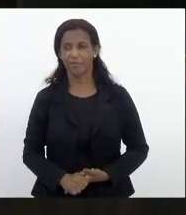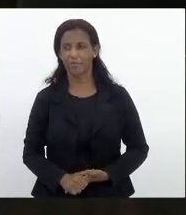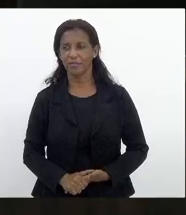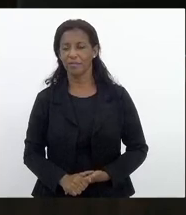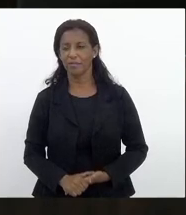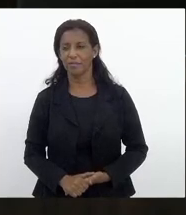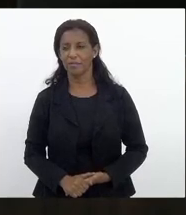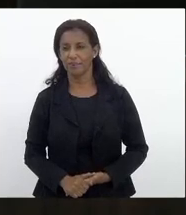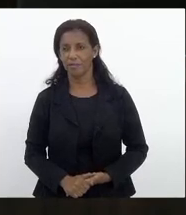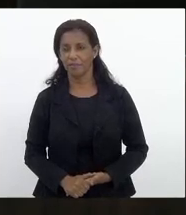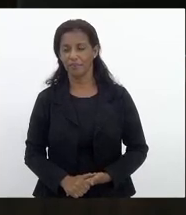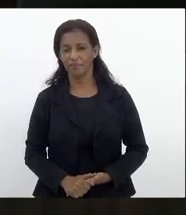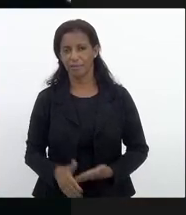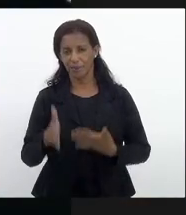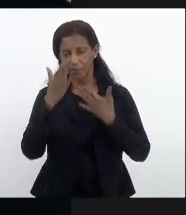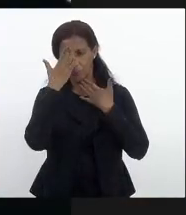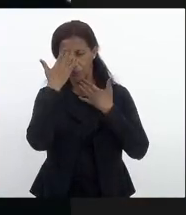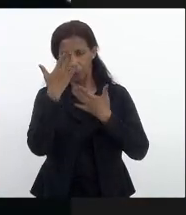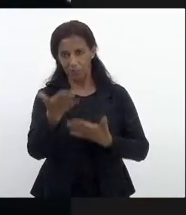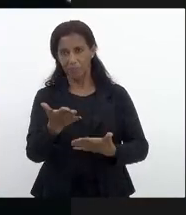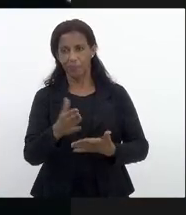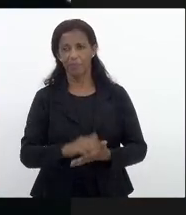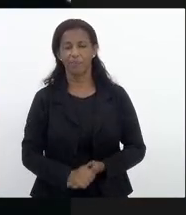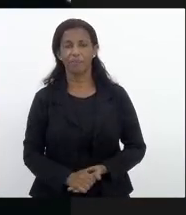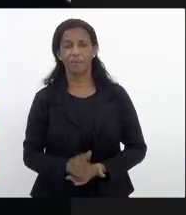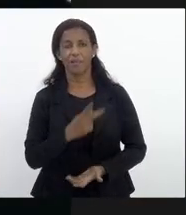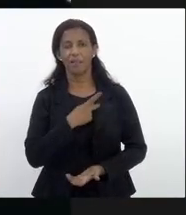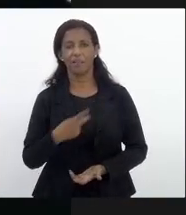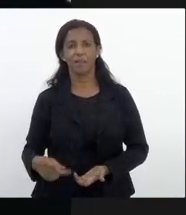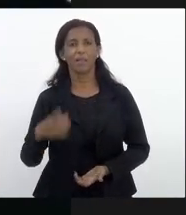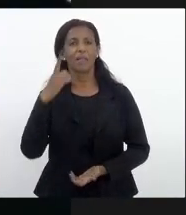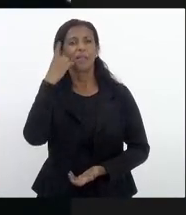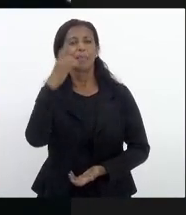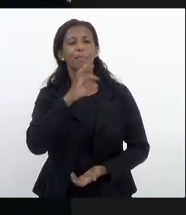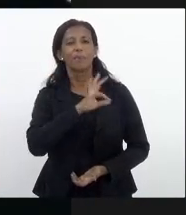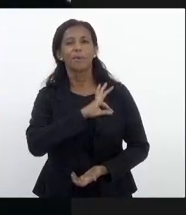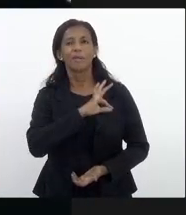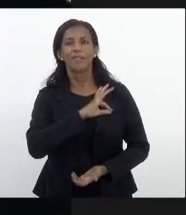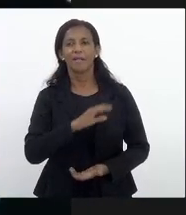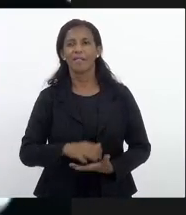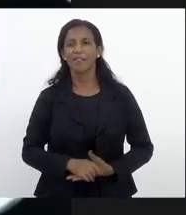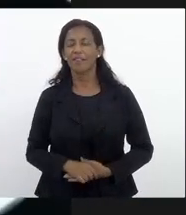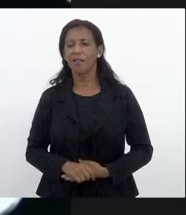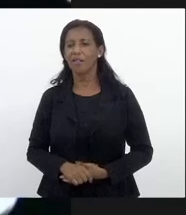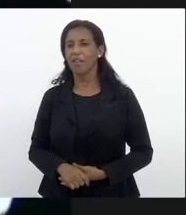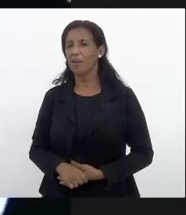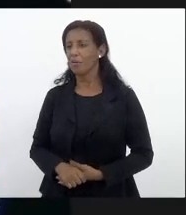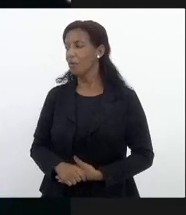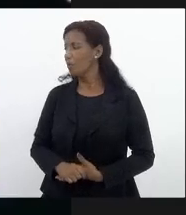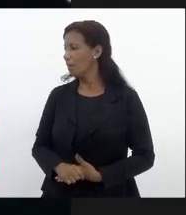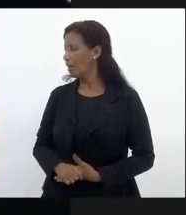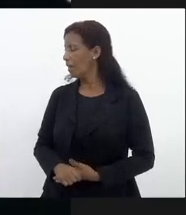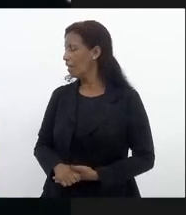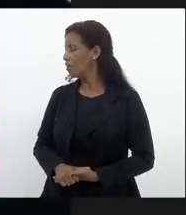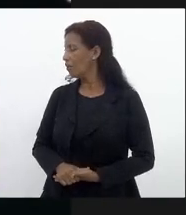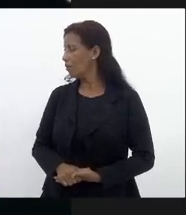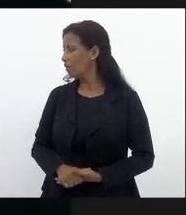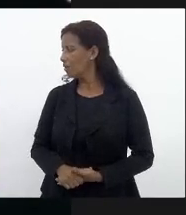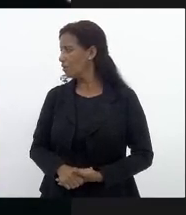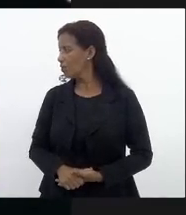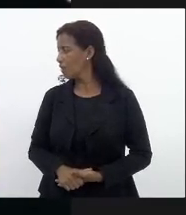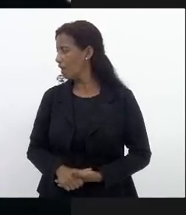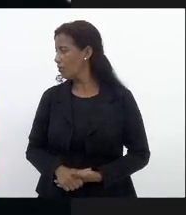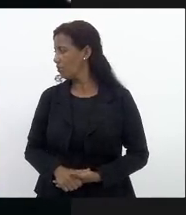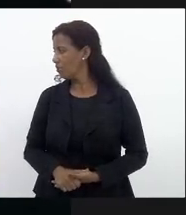obrigada querida presidente deputada Marta Rocha gostaria de cumprimentar também